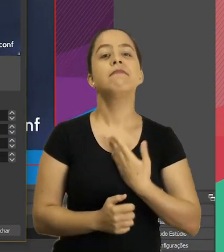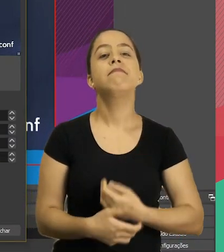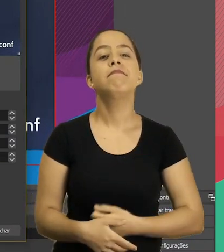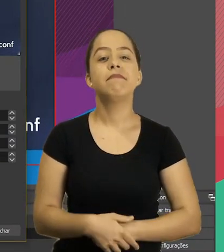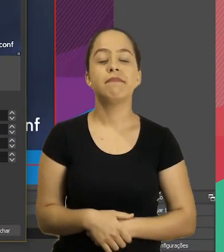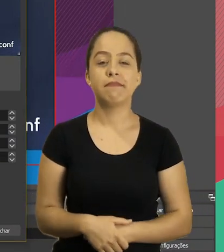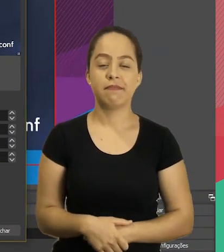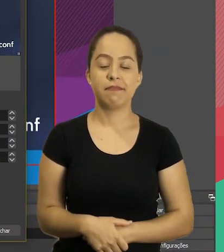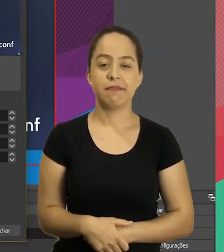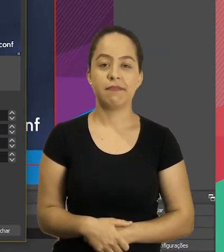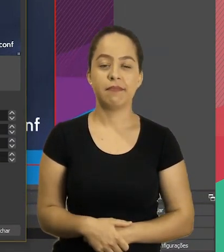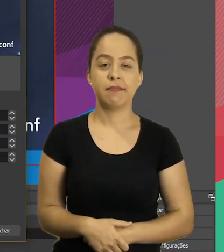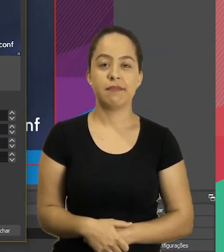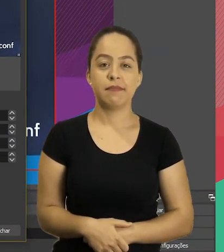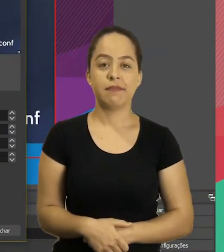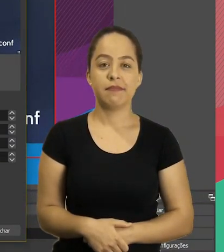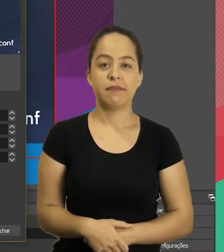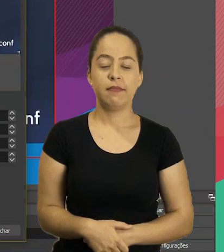Foi pouco.